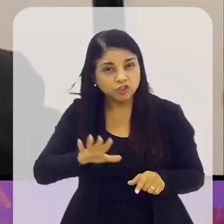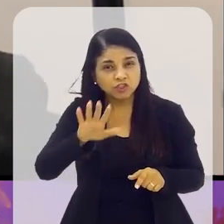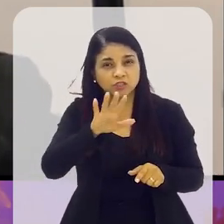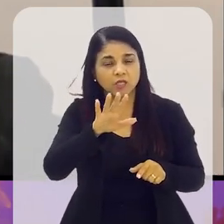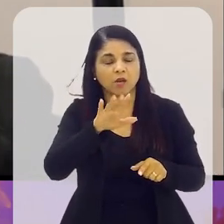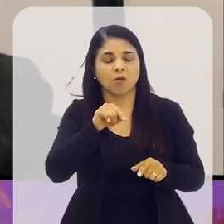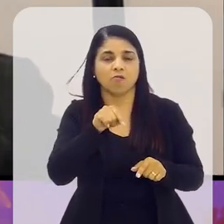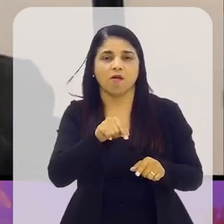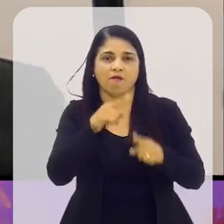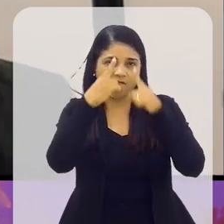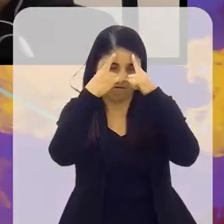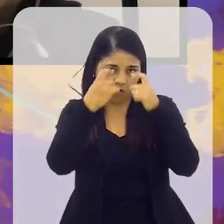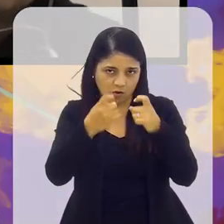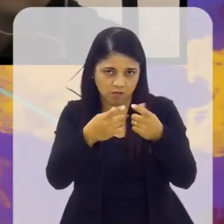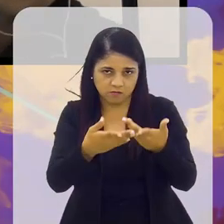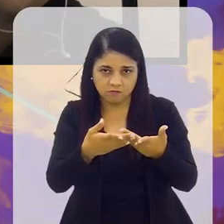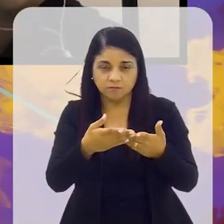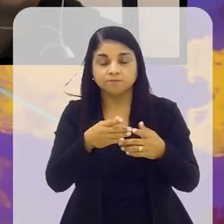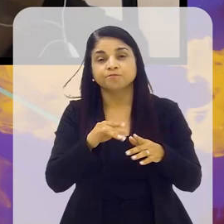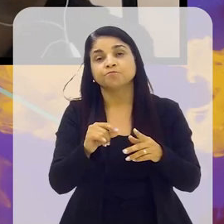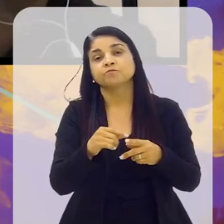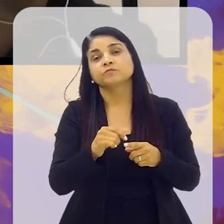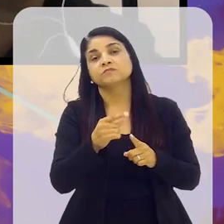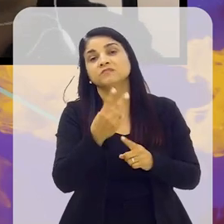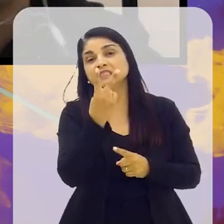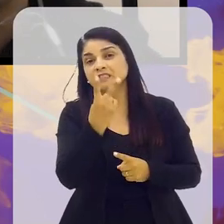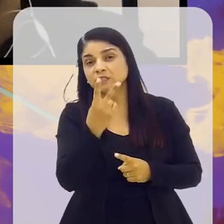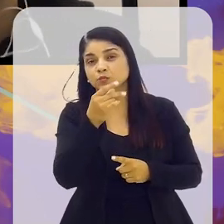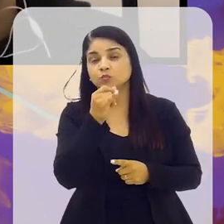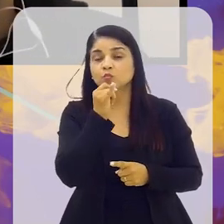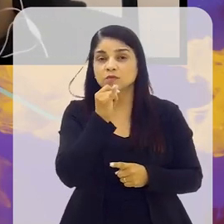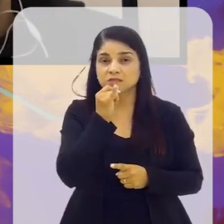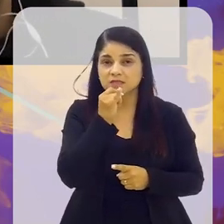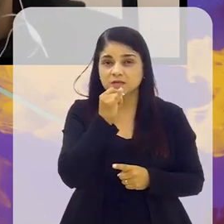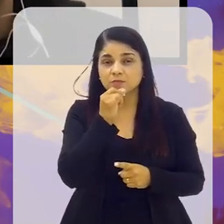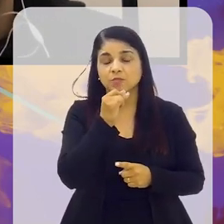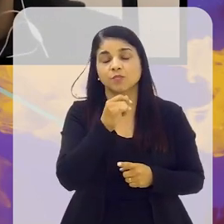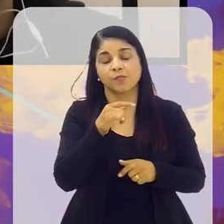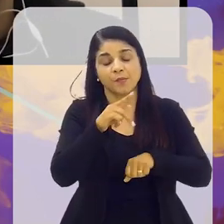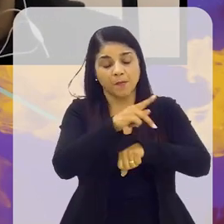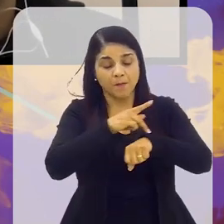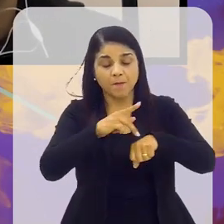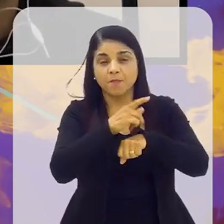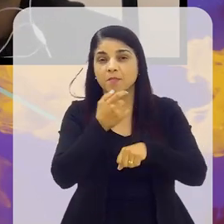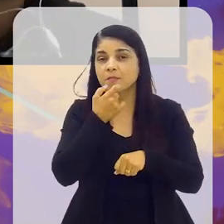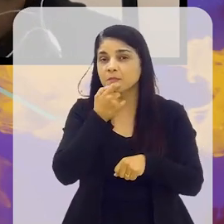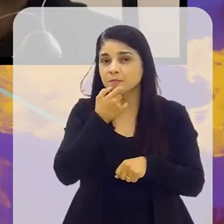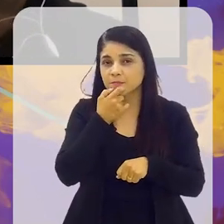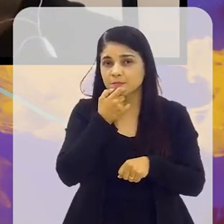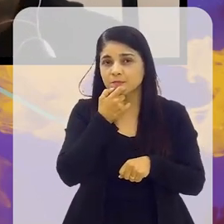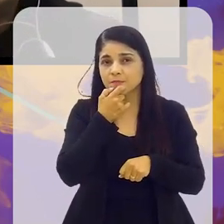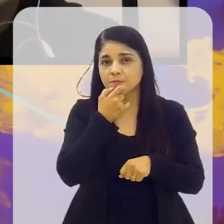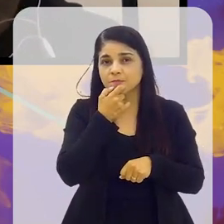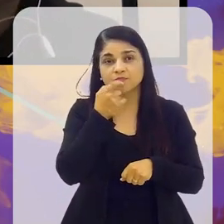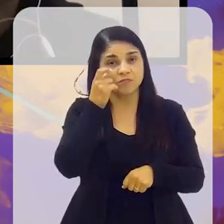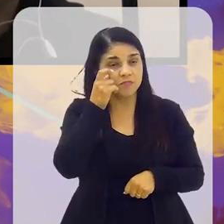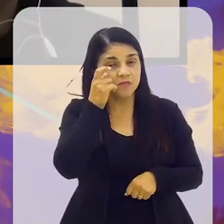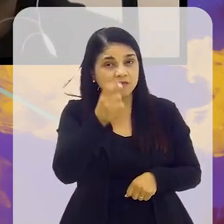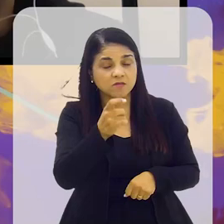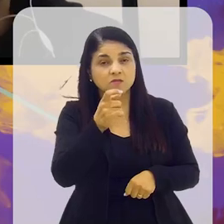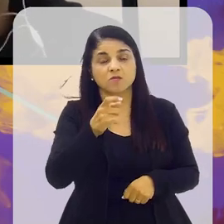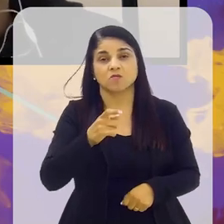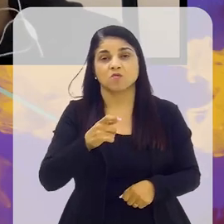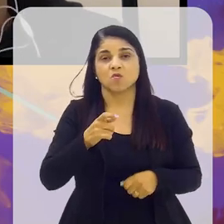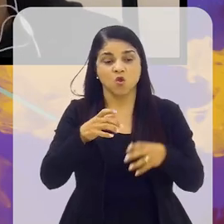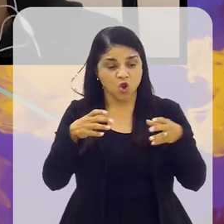relação a esse fenômeno. Cito um segundo exemplo, que é tirado da própria Inglaterra, que eu acho que é interessante. A questão do